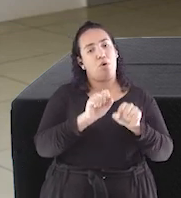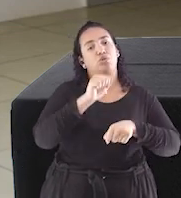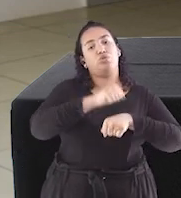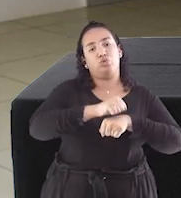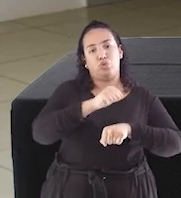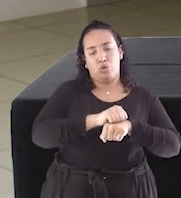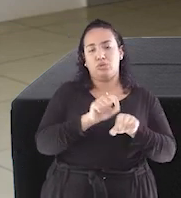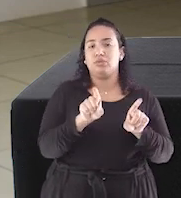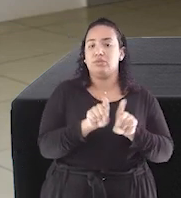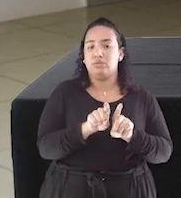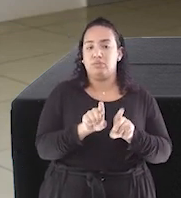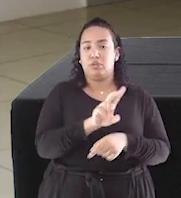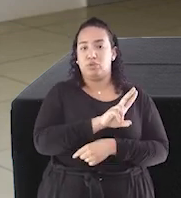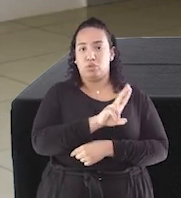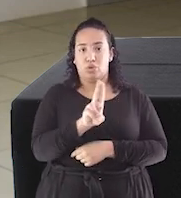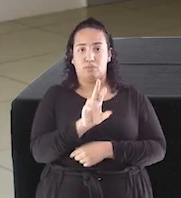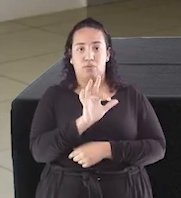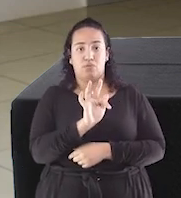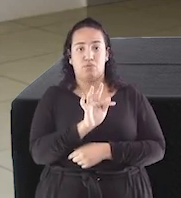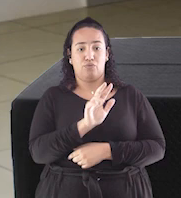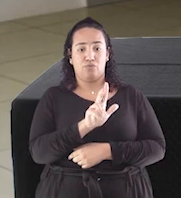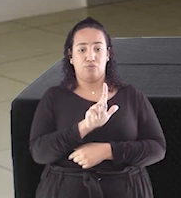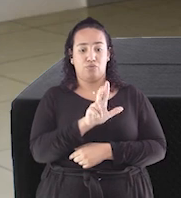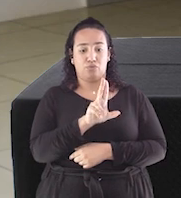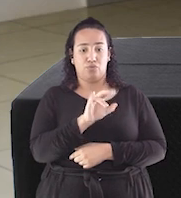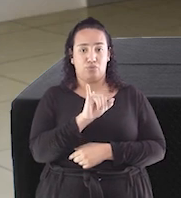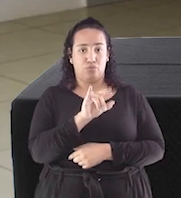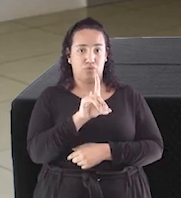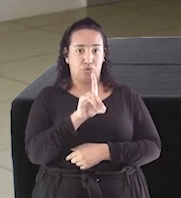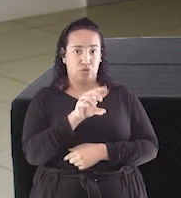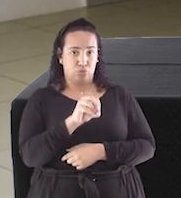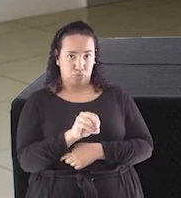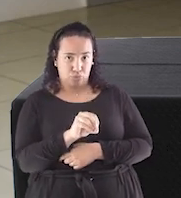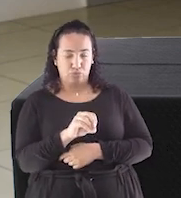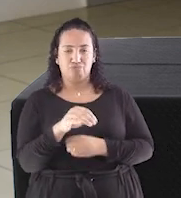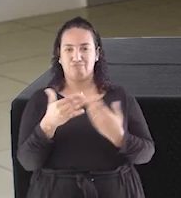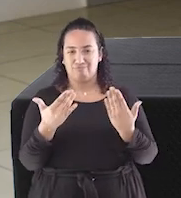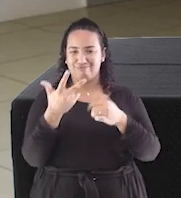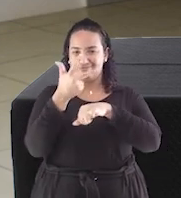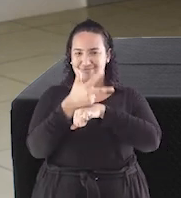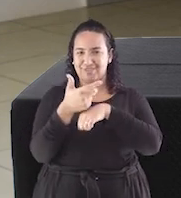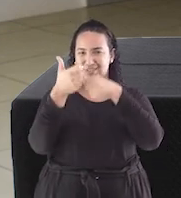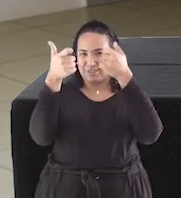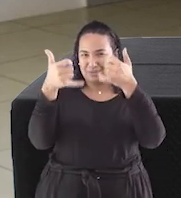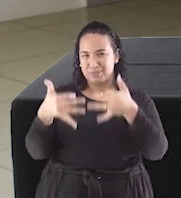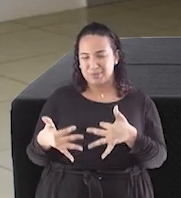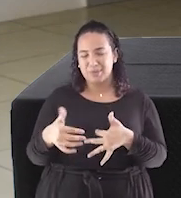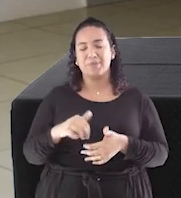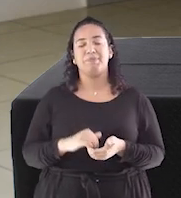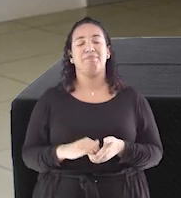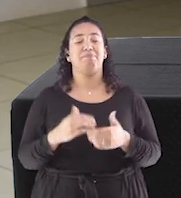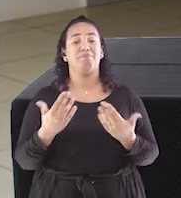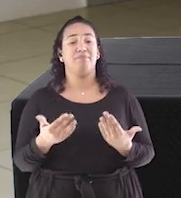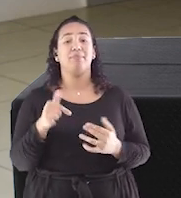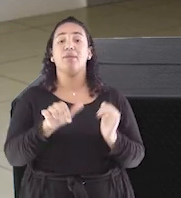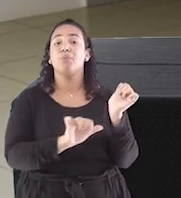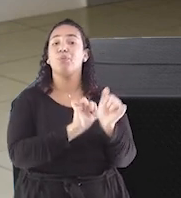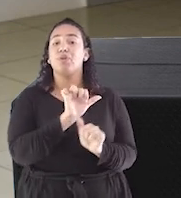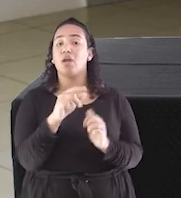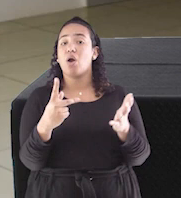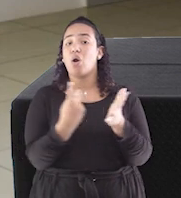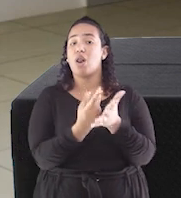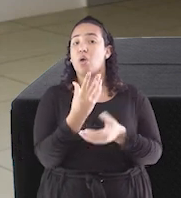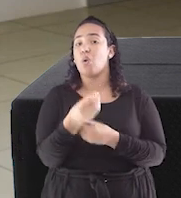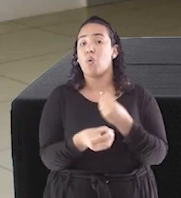sólidos e são chamados de fluidos não newtonianos, como vimos no vídeo. Normalmente a mudança de estado físico